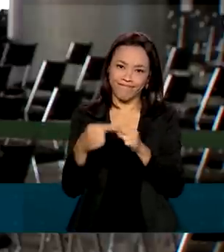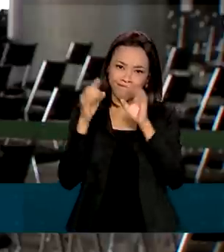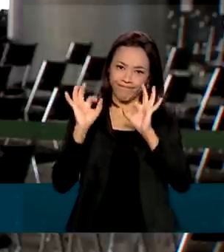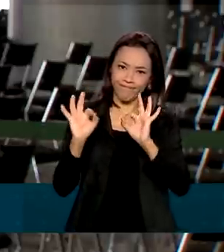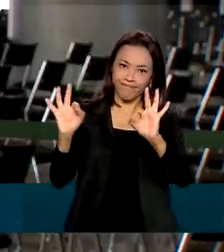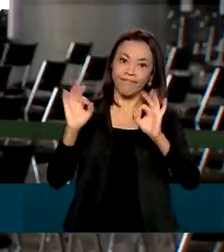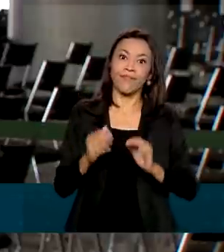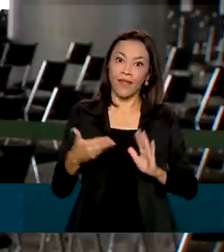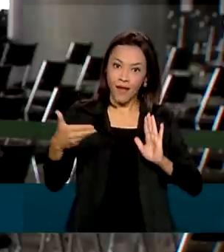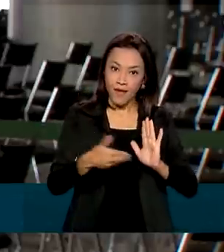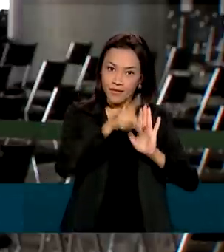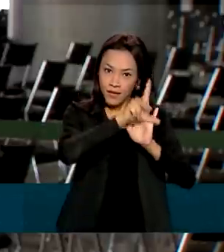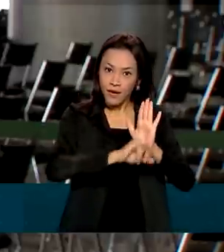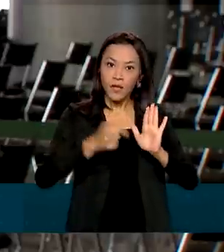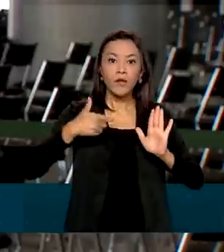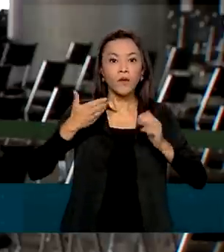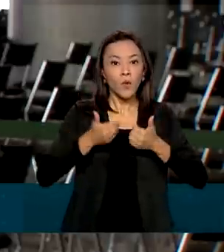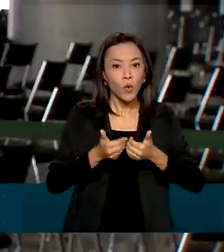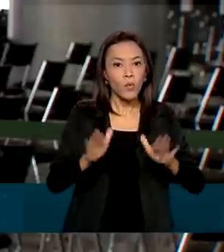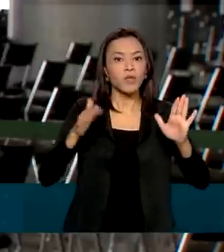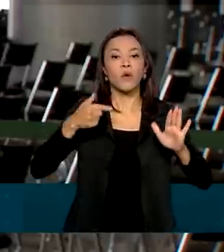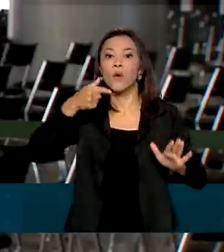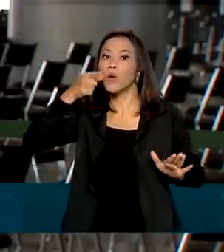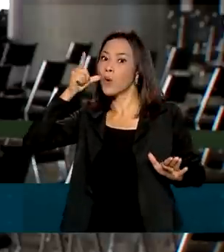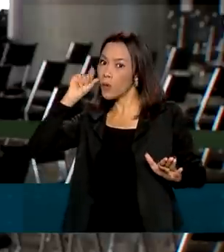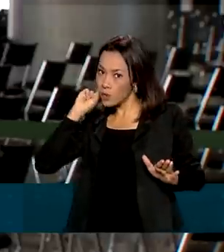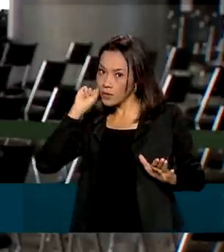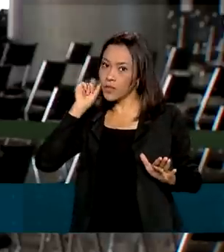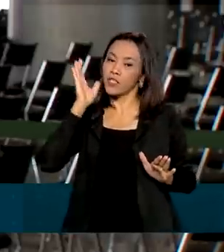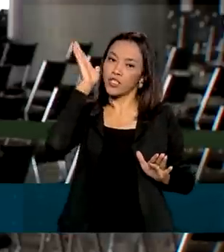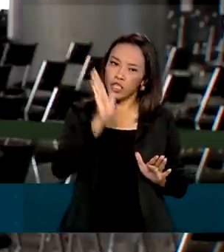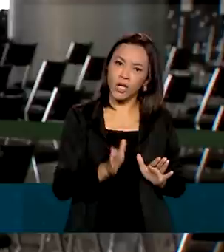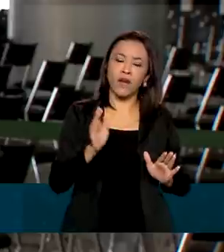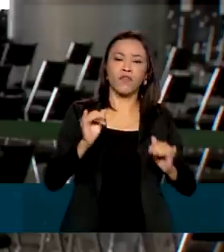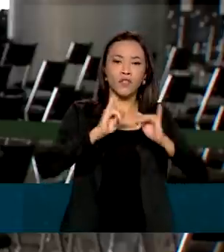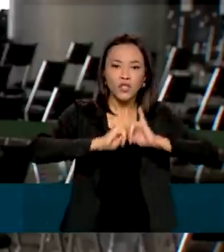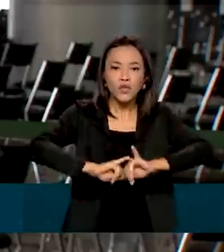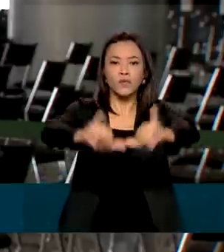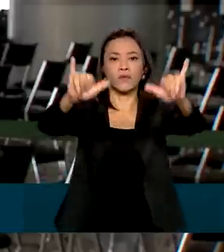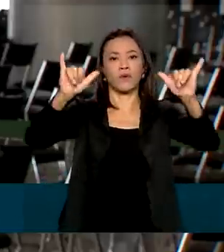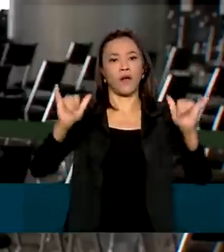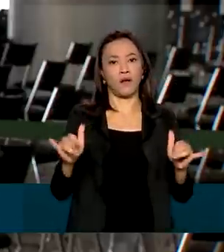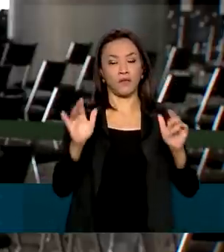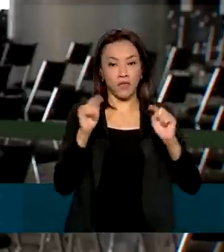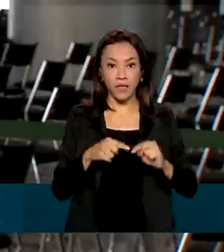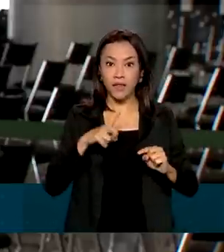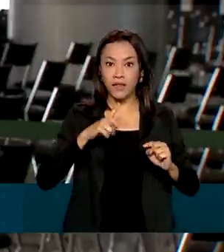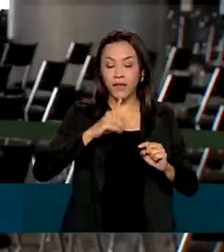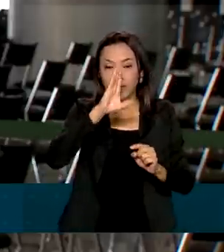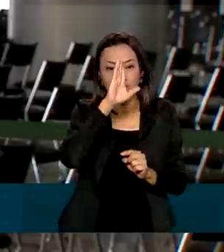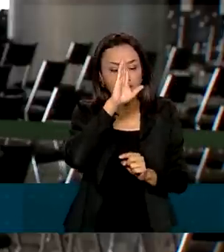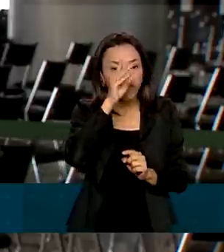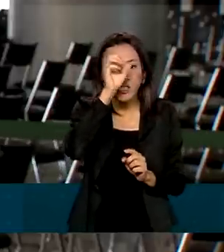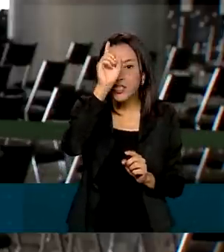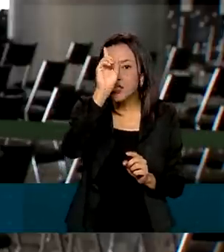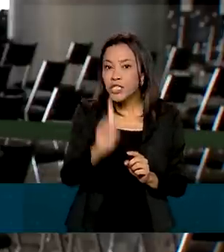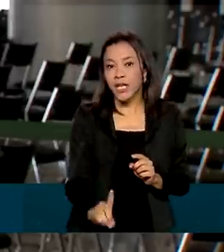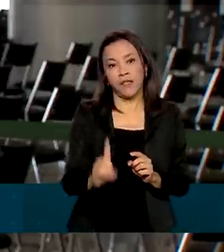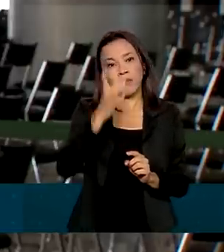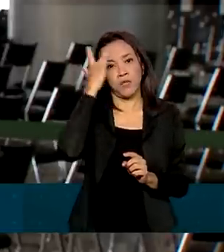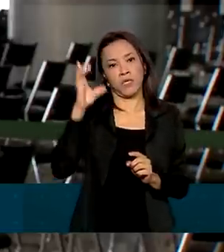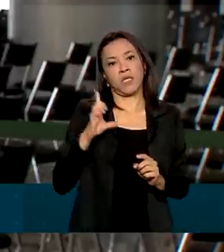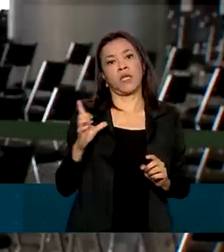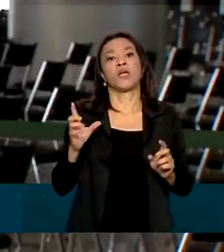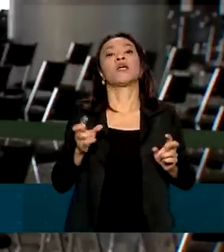nova lei, ela começou a vigorar ontem mesmo com a publicação no Diário Oficial da União e traz como direitos fundamentais às pessoas com